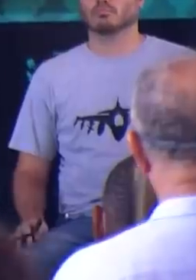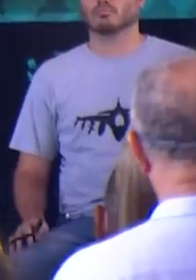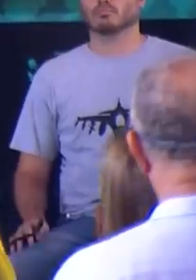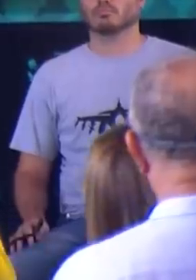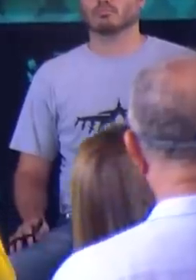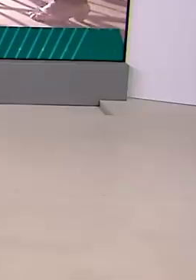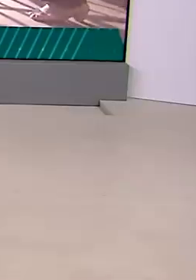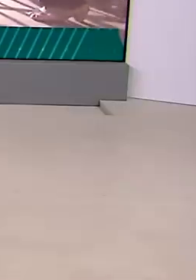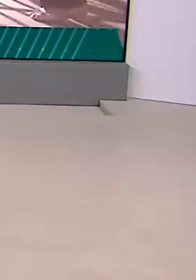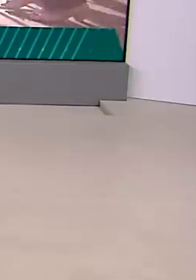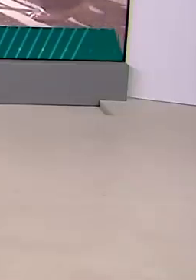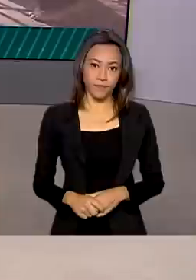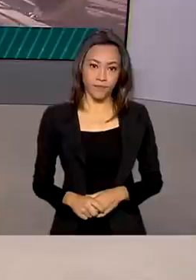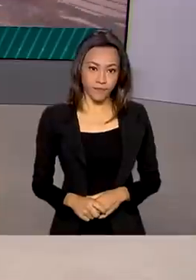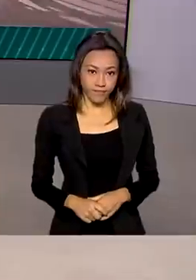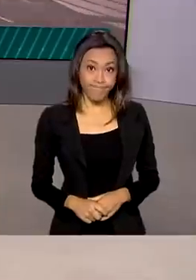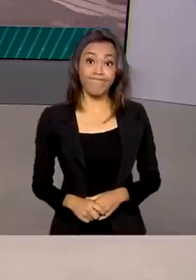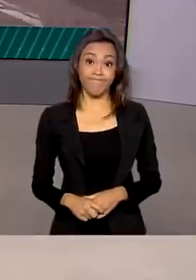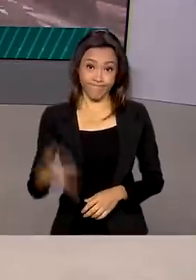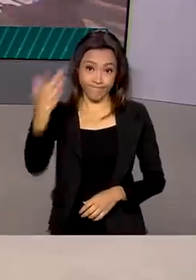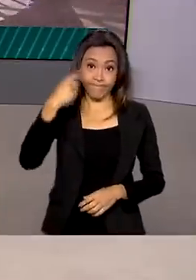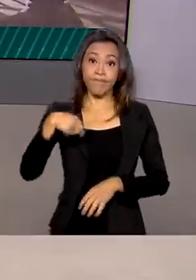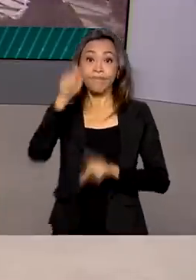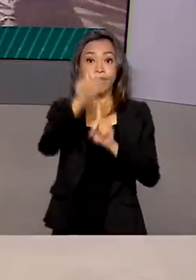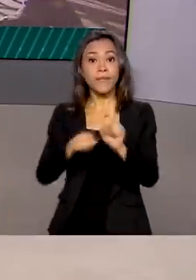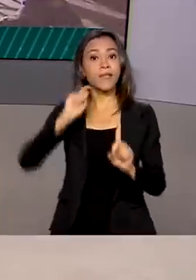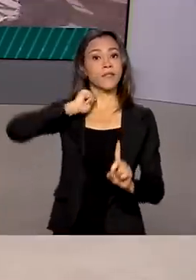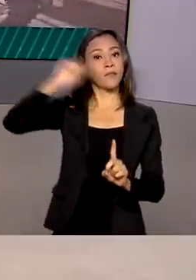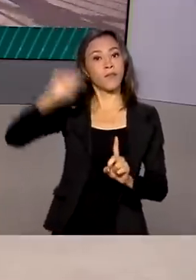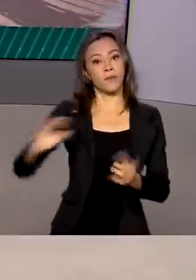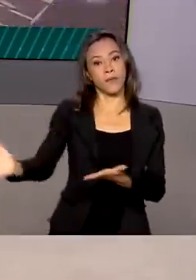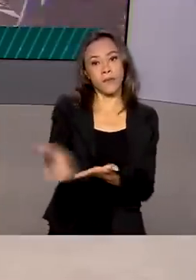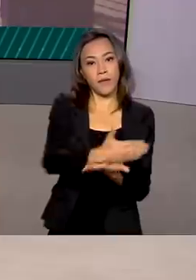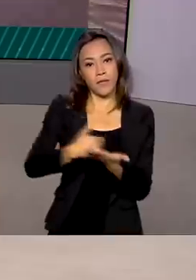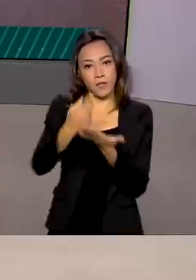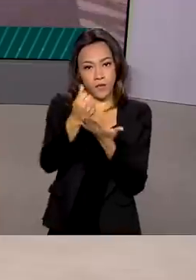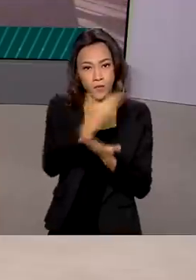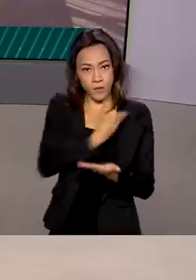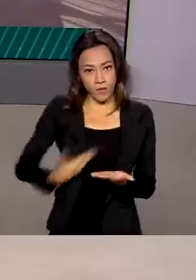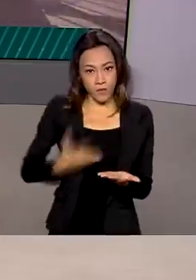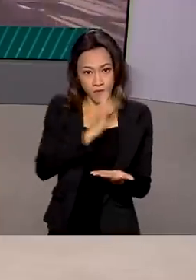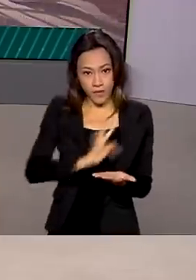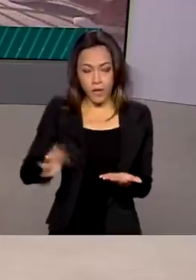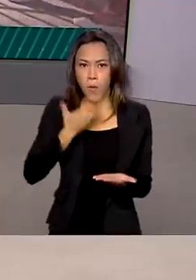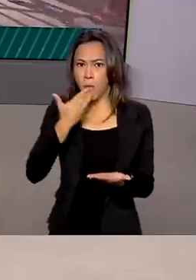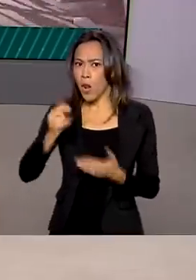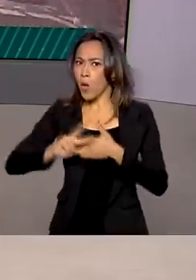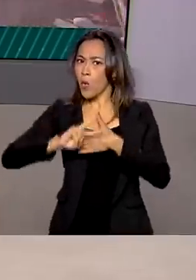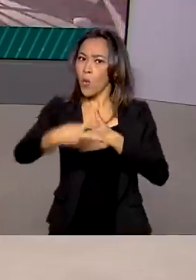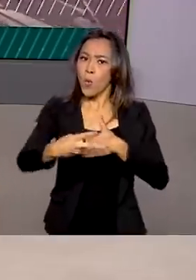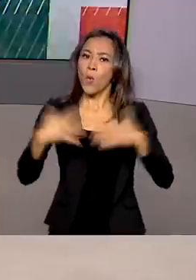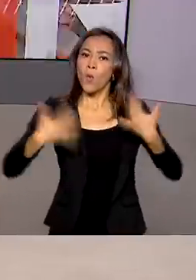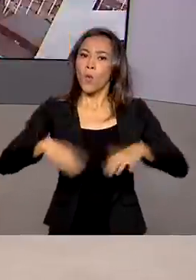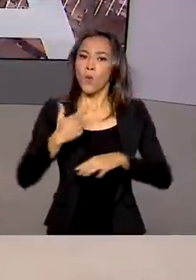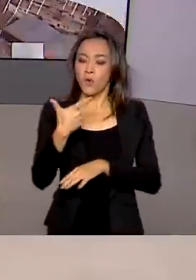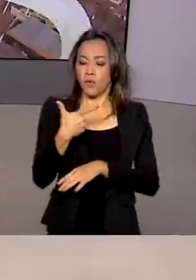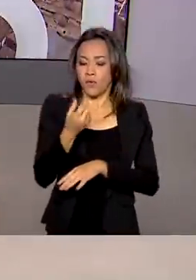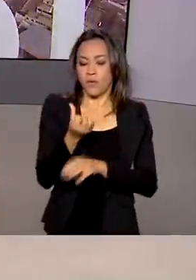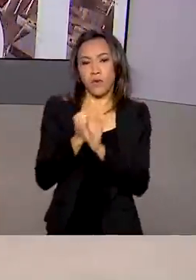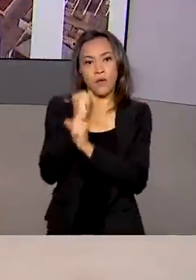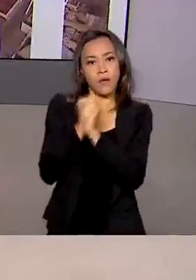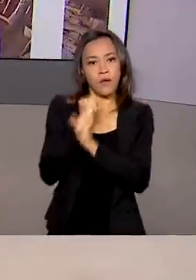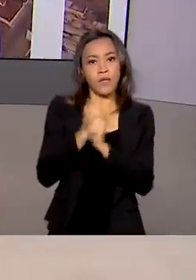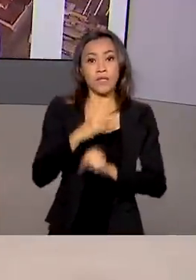em nosso governo. Em abril, a arrecadação ao federal teve o melhor resultado em 26 anos. Foram quase